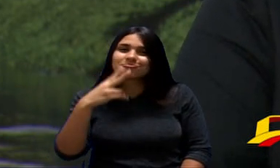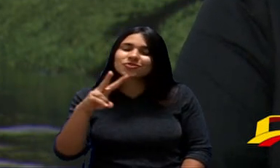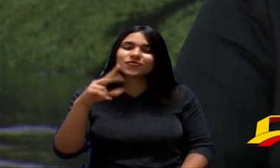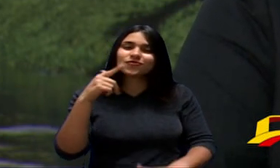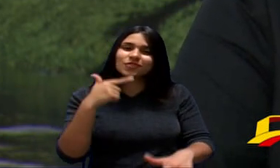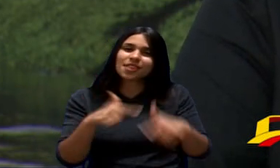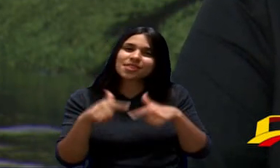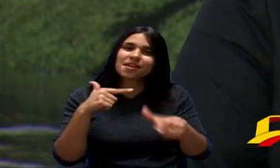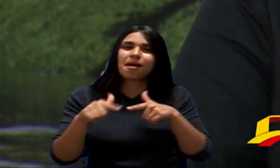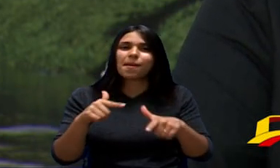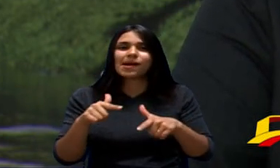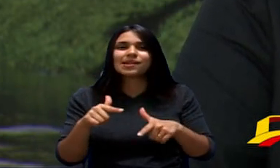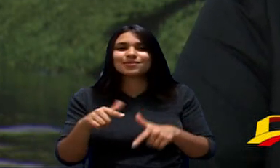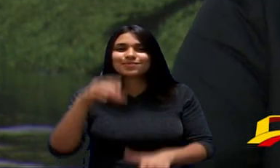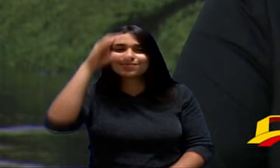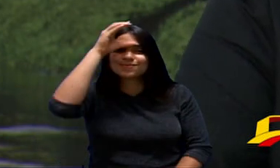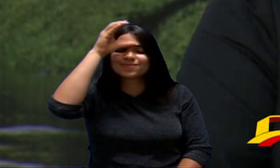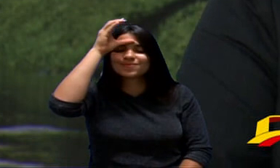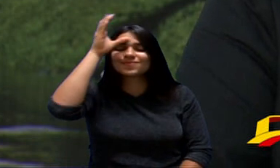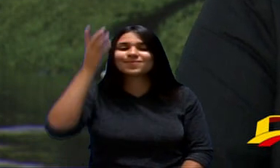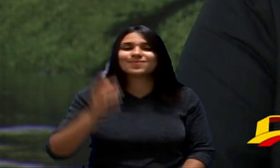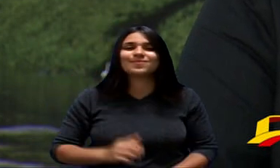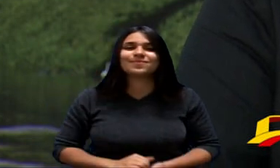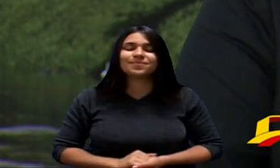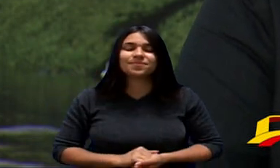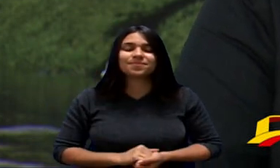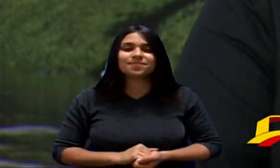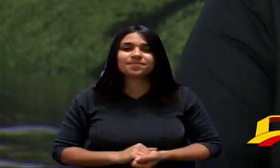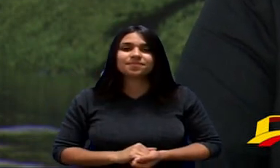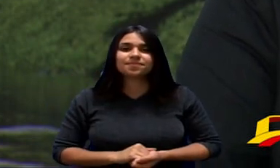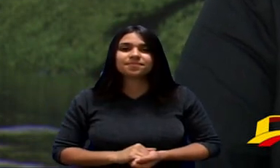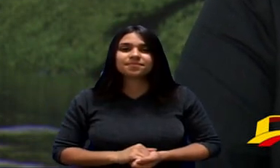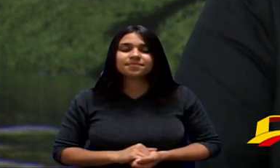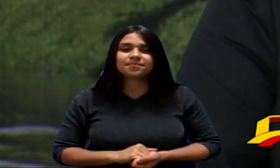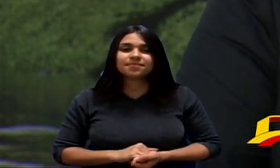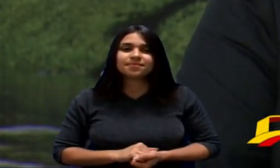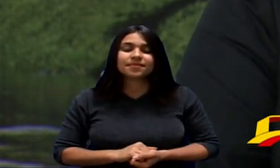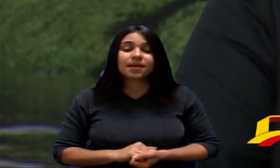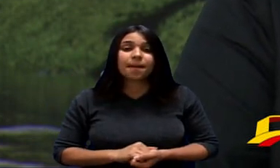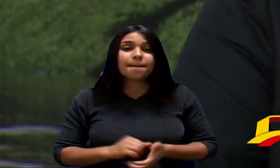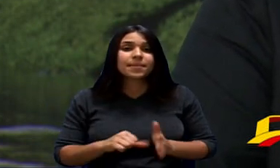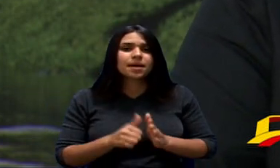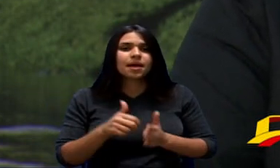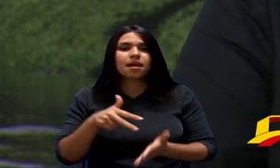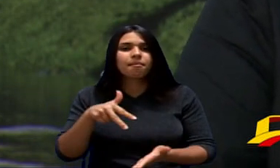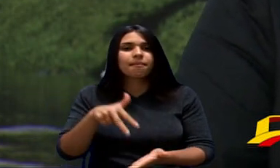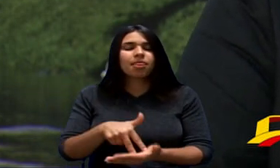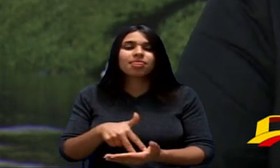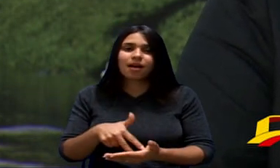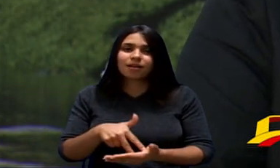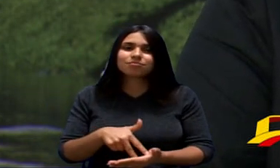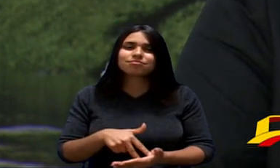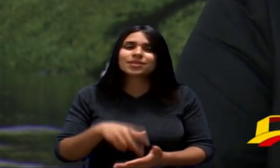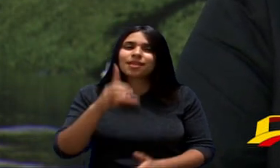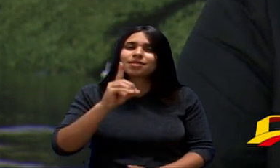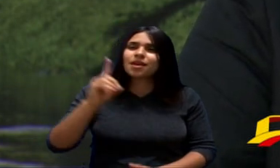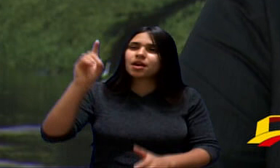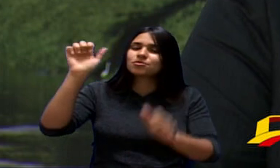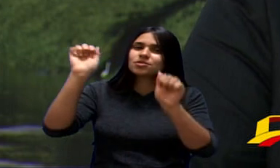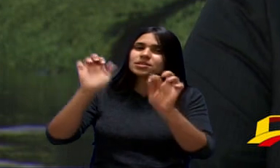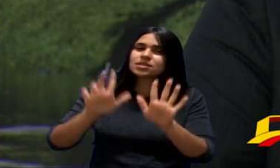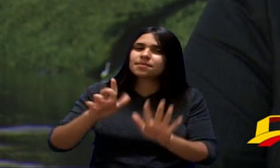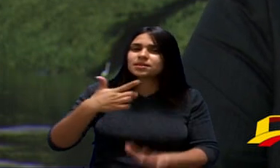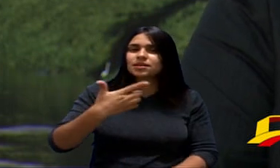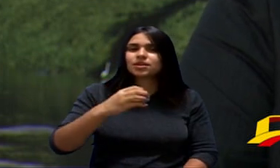Trabalho De Um Cidadão Então Eu Como Meu Primeiro Mandato Deus Abençoa Em